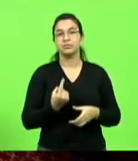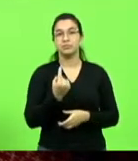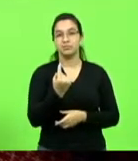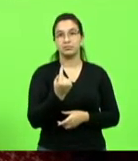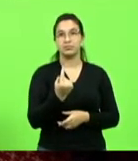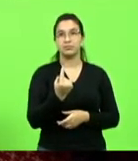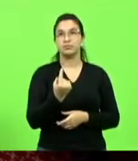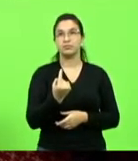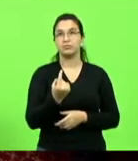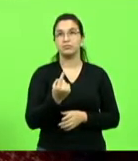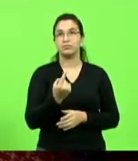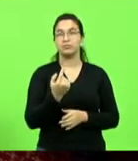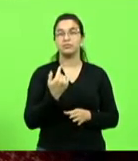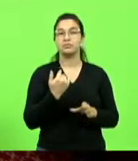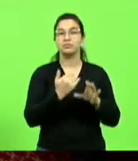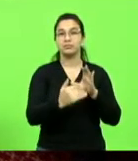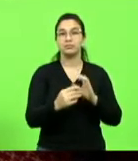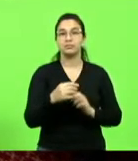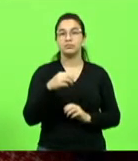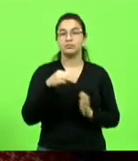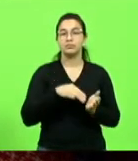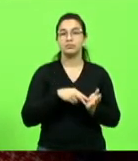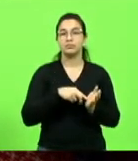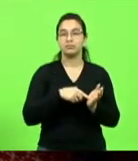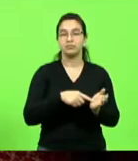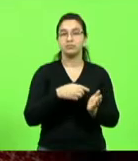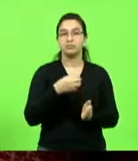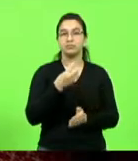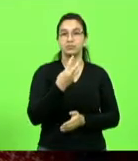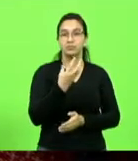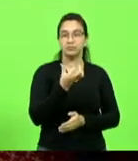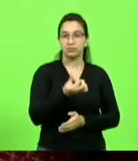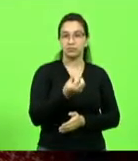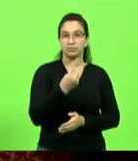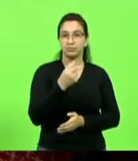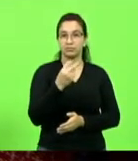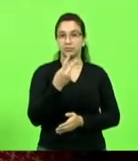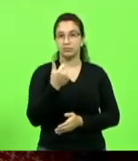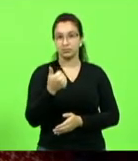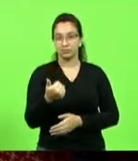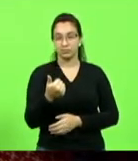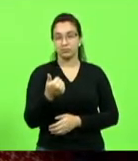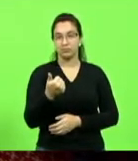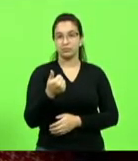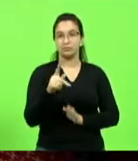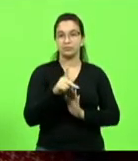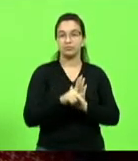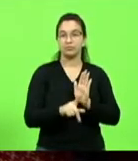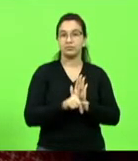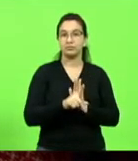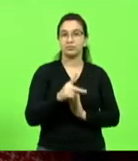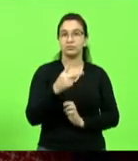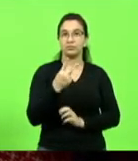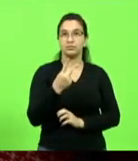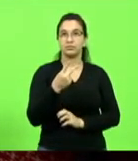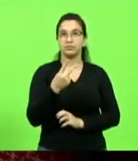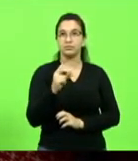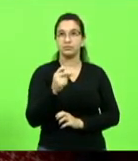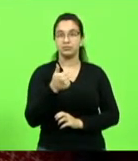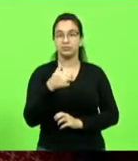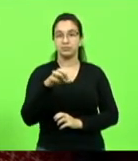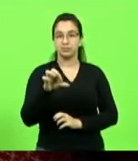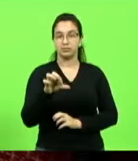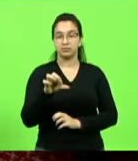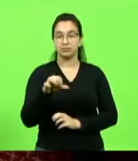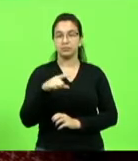encaminhado pela mensagem 600, 2021, após o projeto de lei 159, 2019, obtendo a seguinte